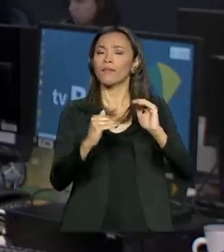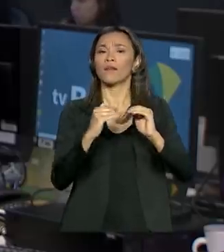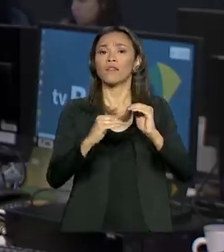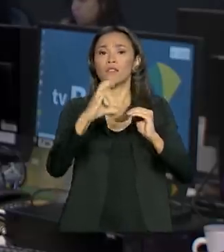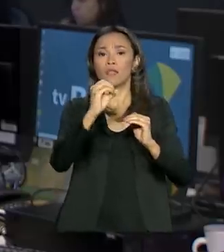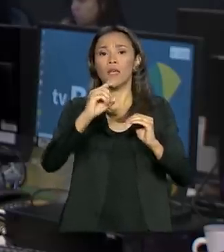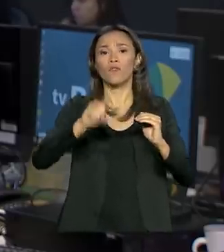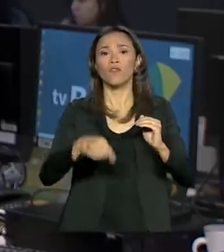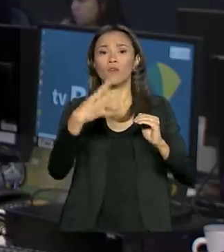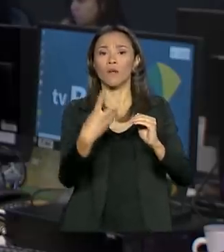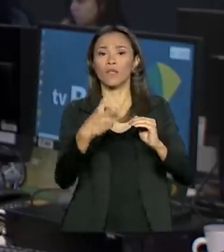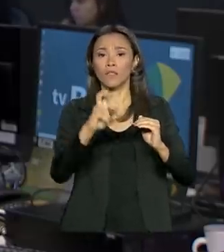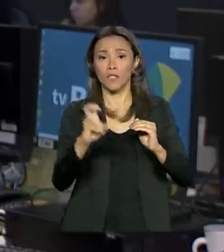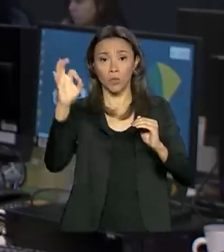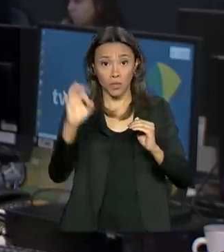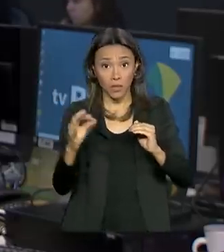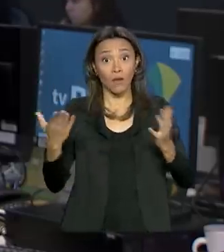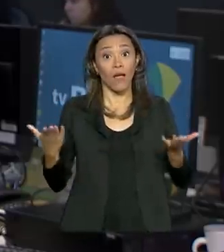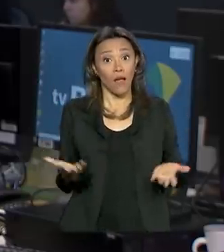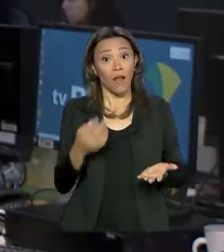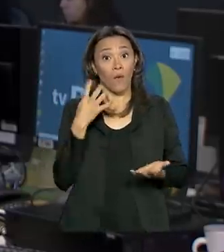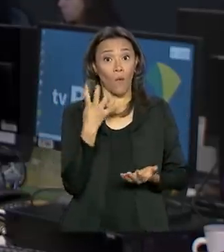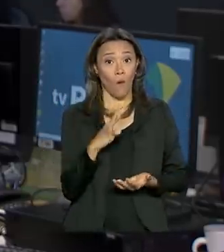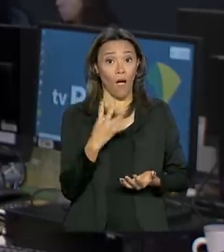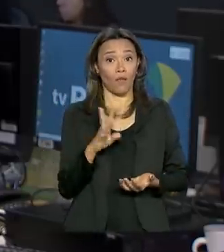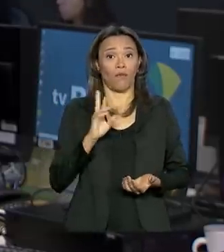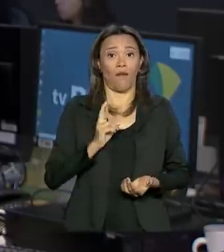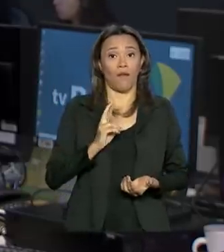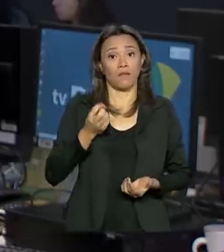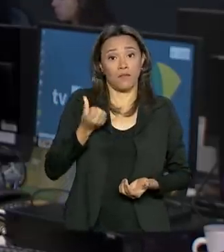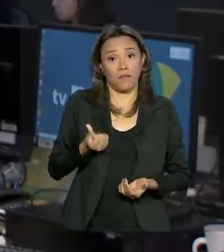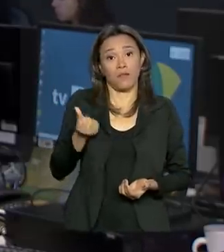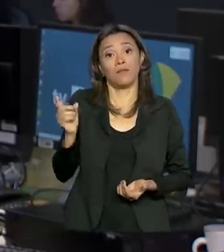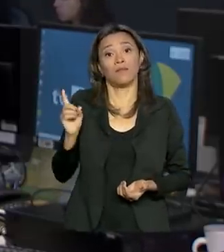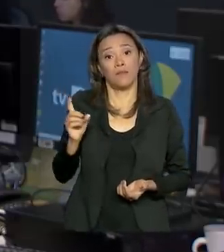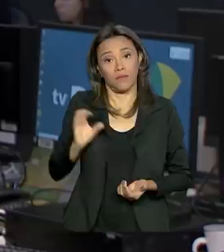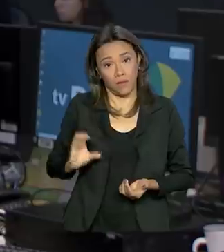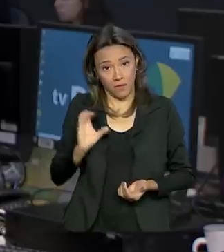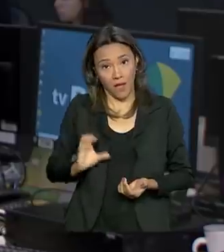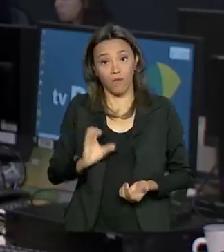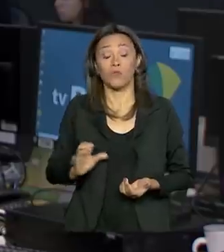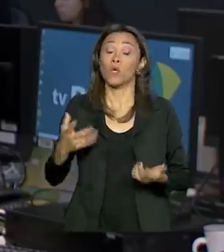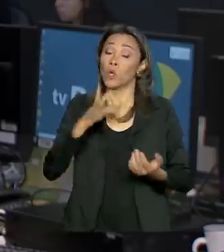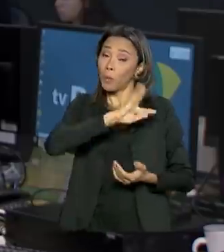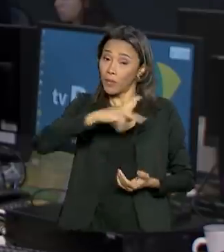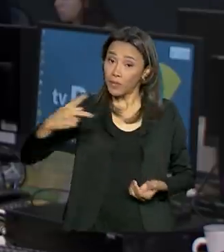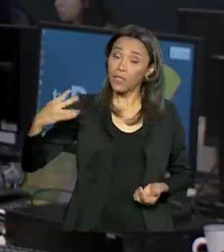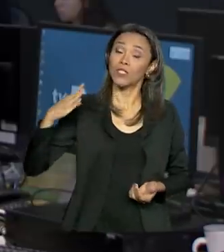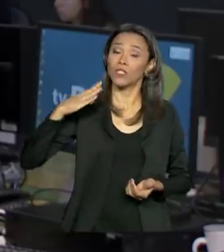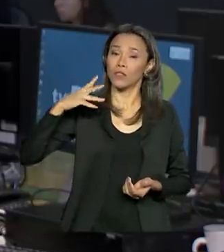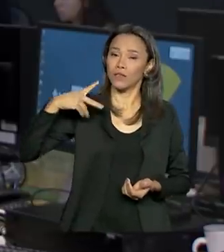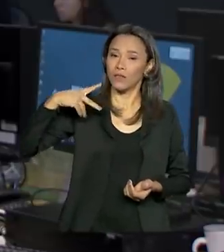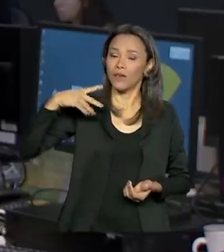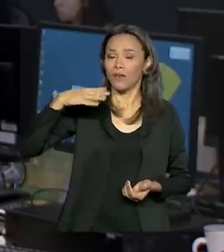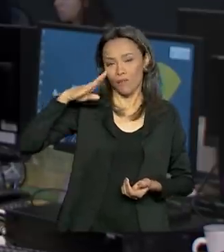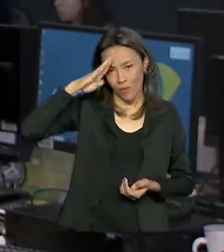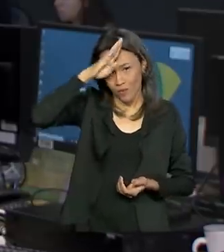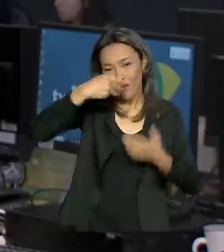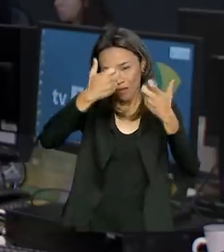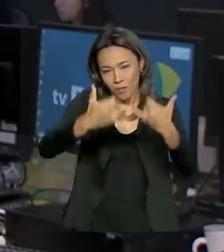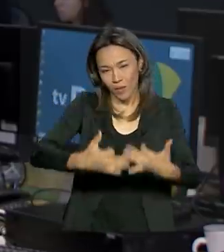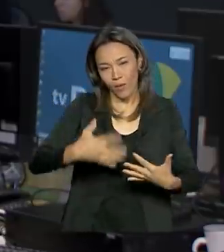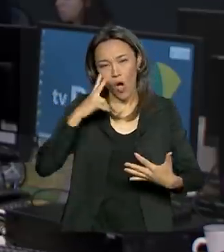e chegou a R$,06. O presidente Jair Bolsonaro comentou sobre esses assuntos na live no Facebook.